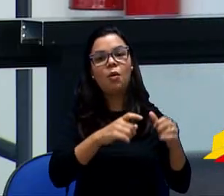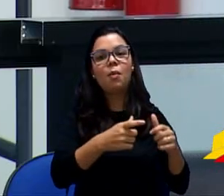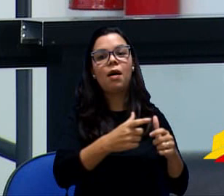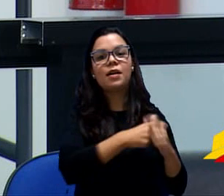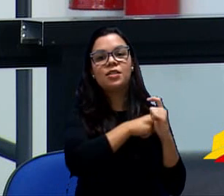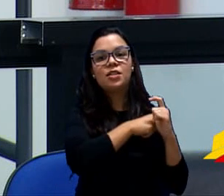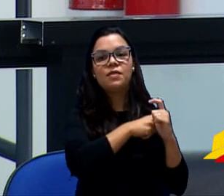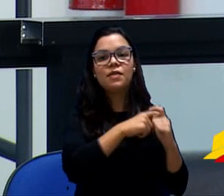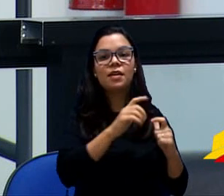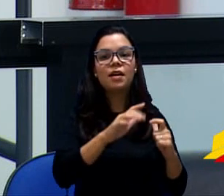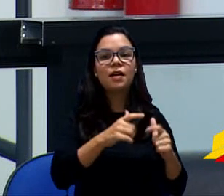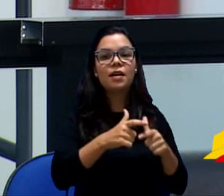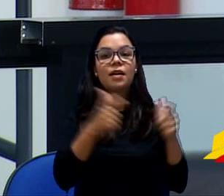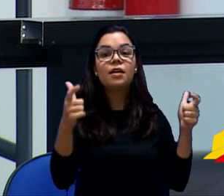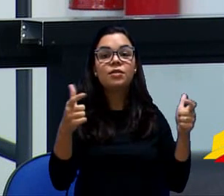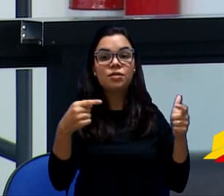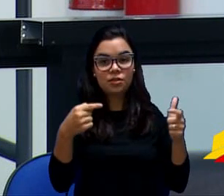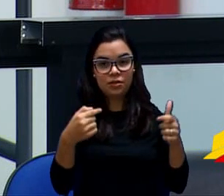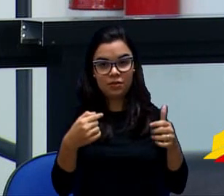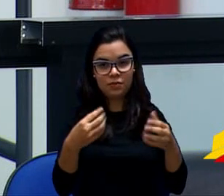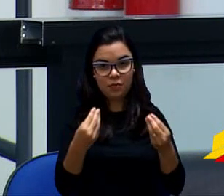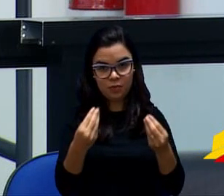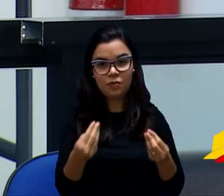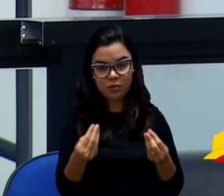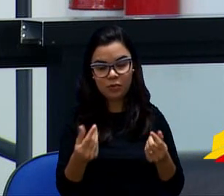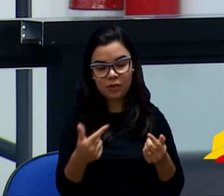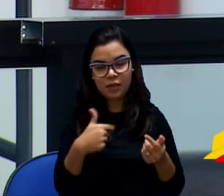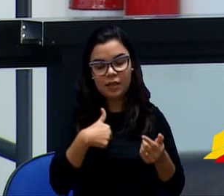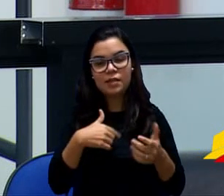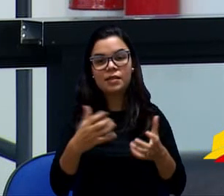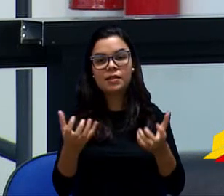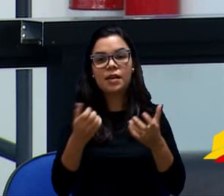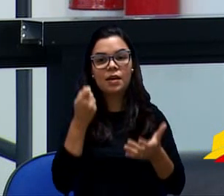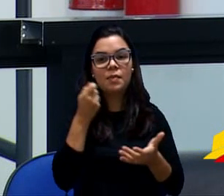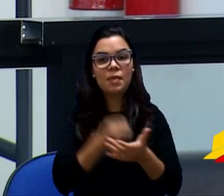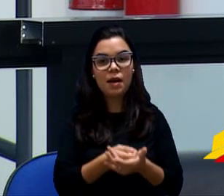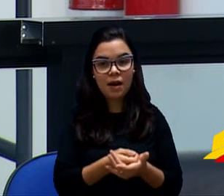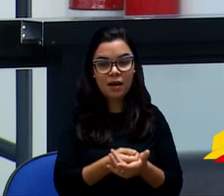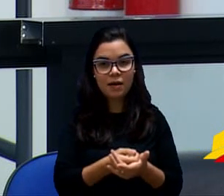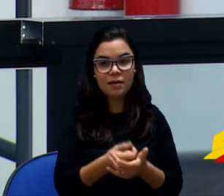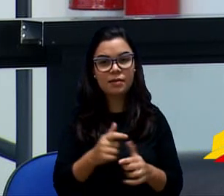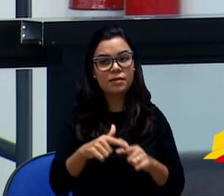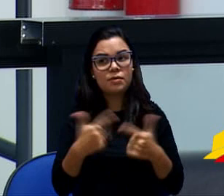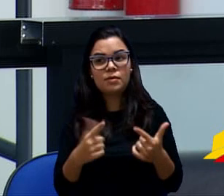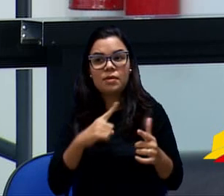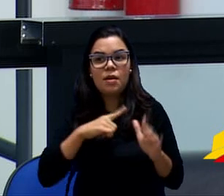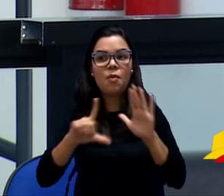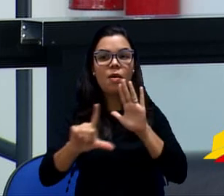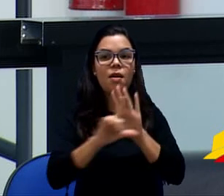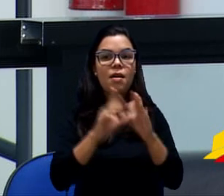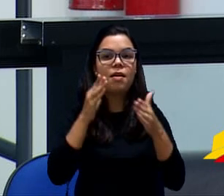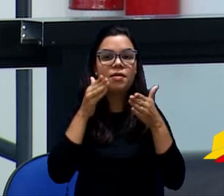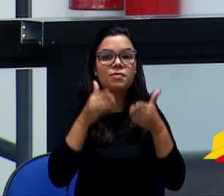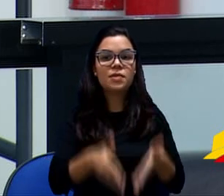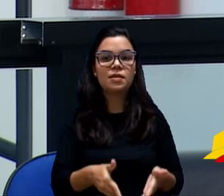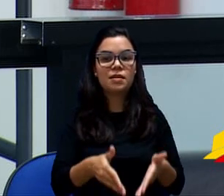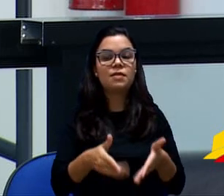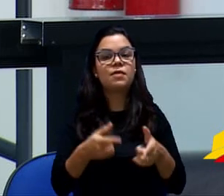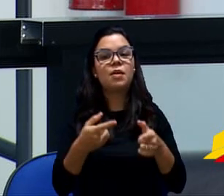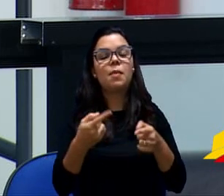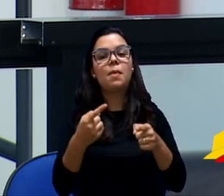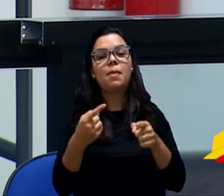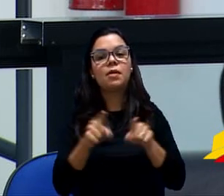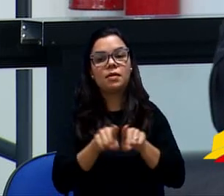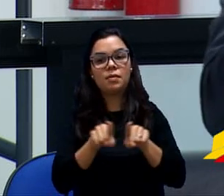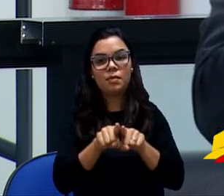lá com eles, que eles querem sanar essa dívida. E se não fizer uma lei específica para que possa o SAI tomar providência